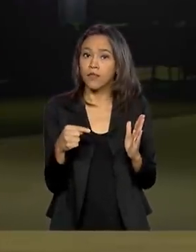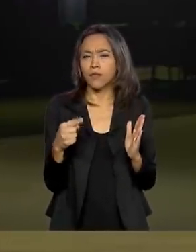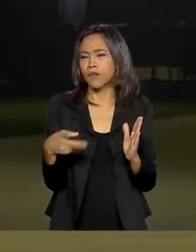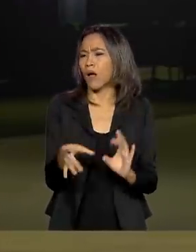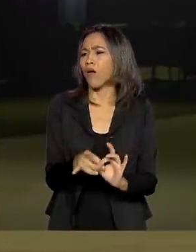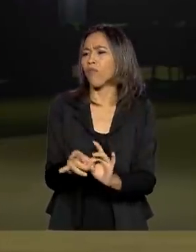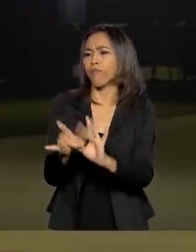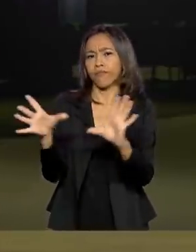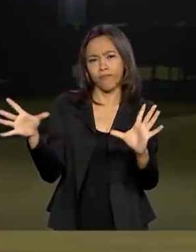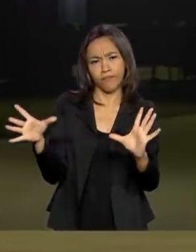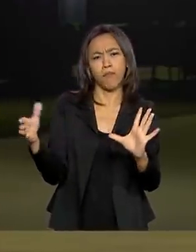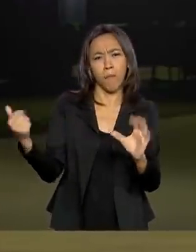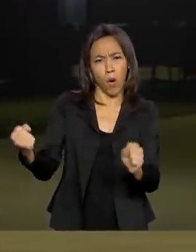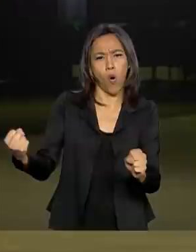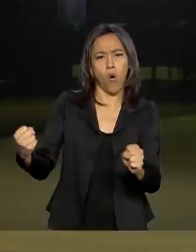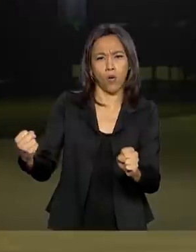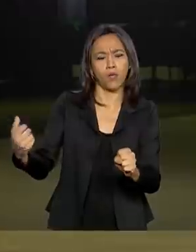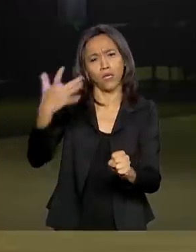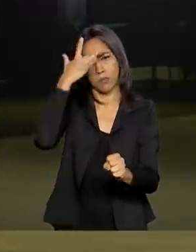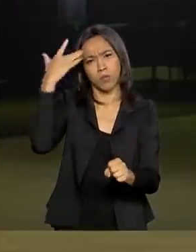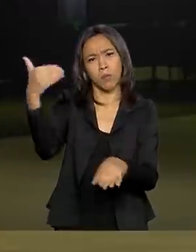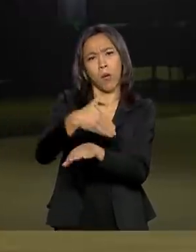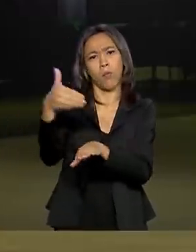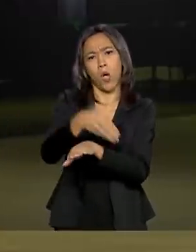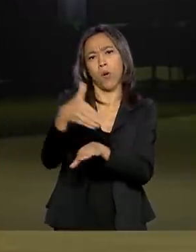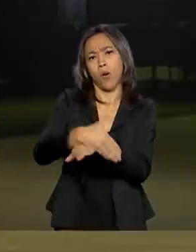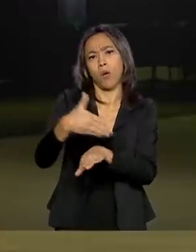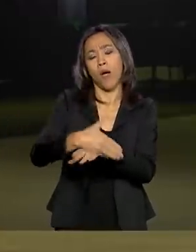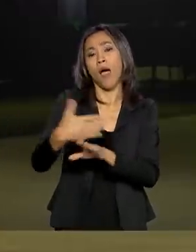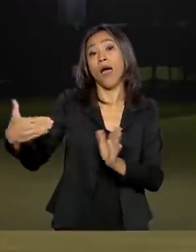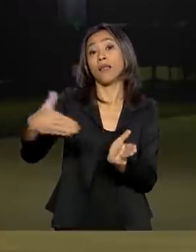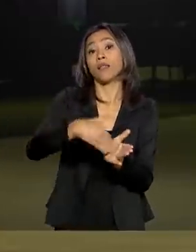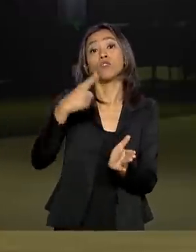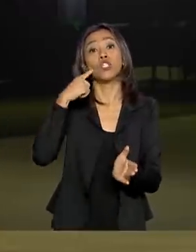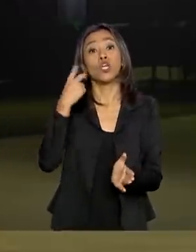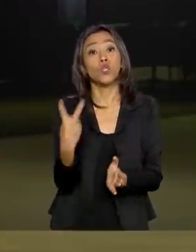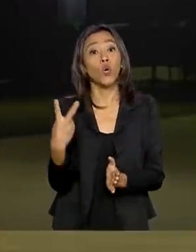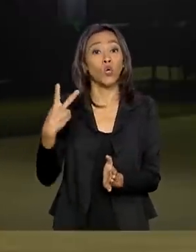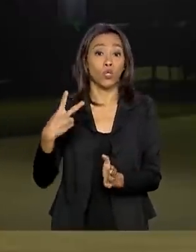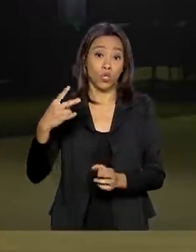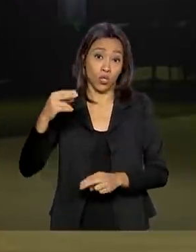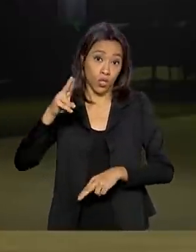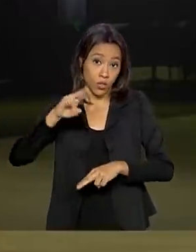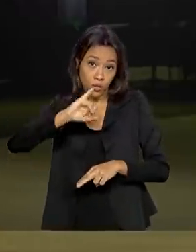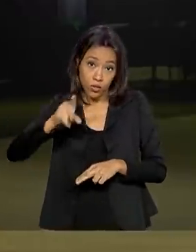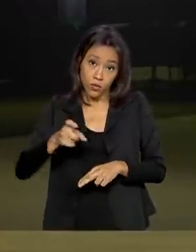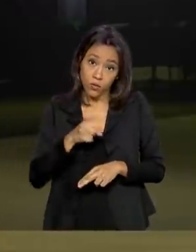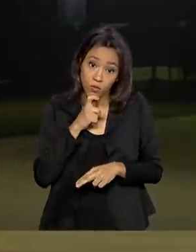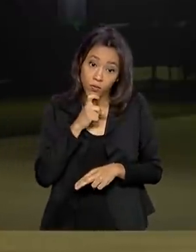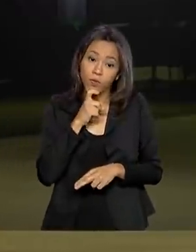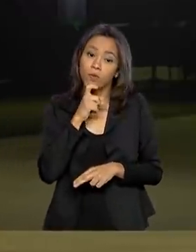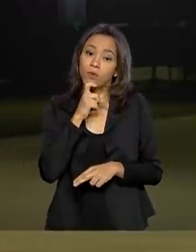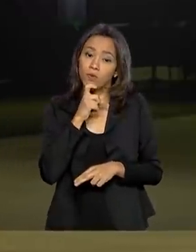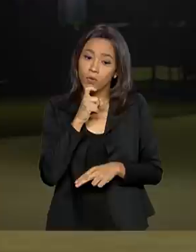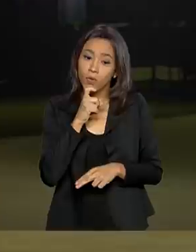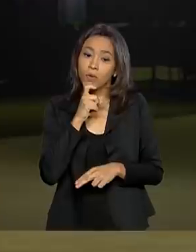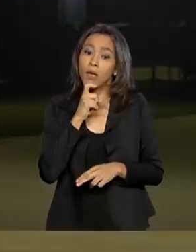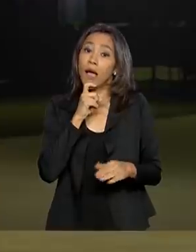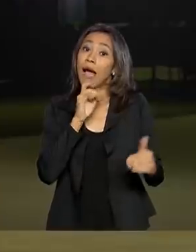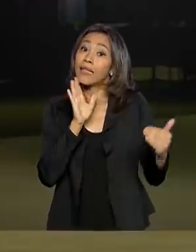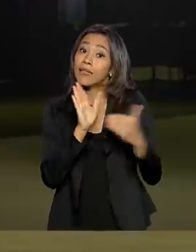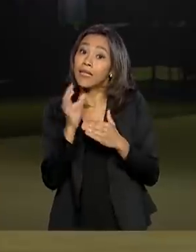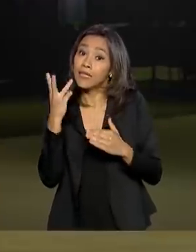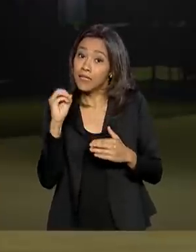está disponível, as pessoas podem se cadastrar até o dia 2 de julho, mesmo um cadastramento feito lá, vão lá em 30 de